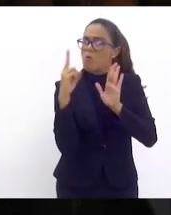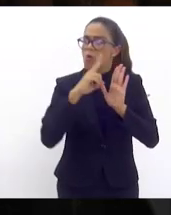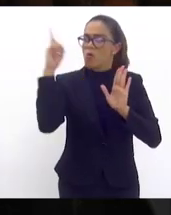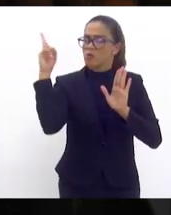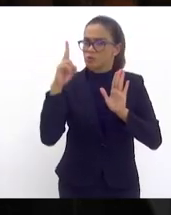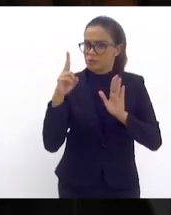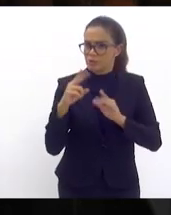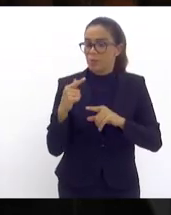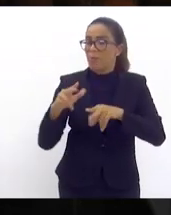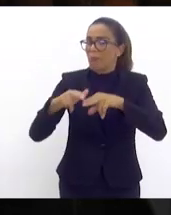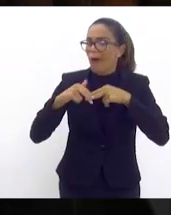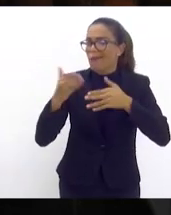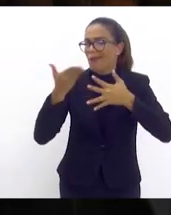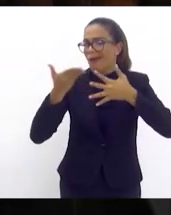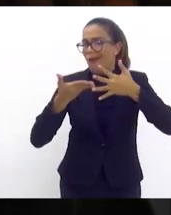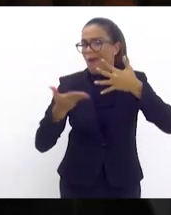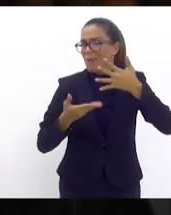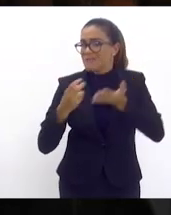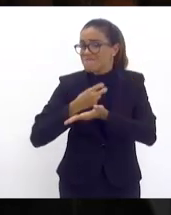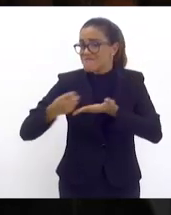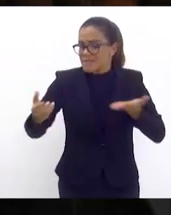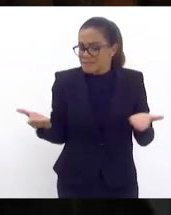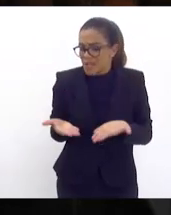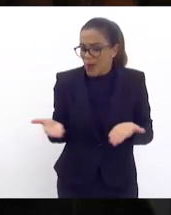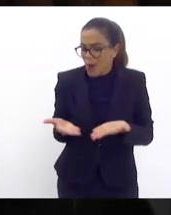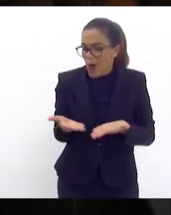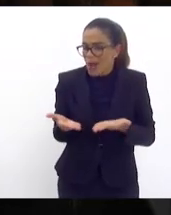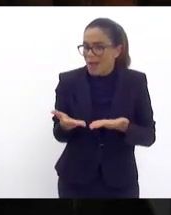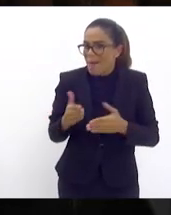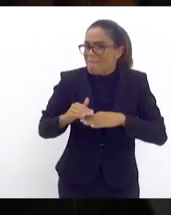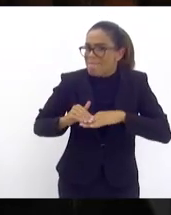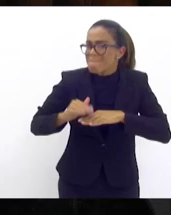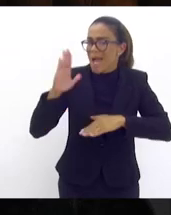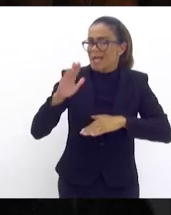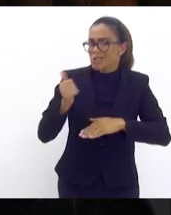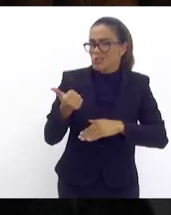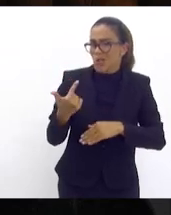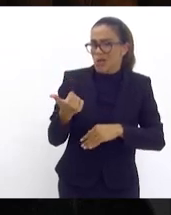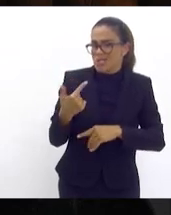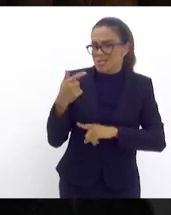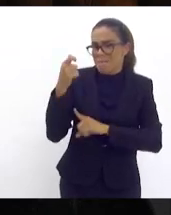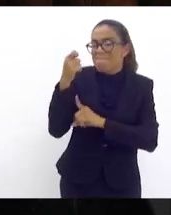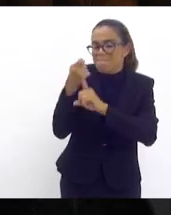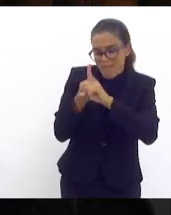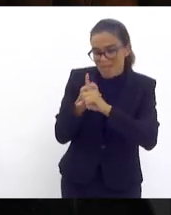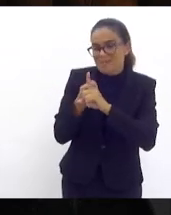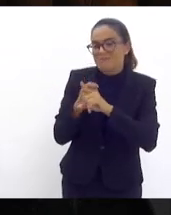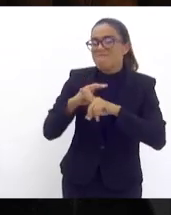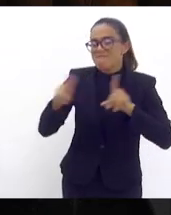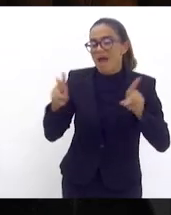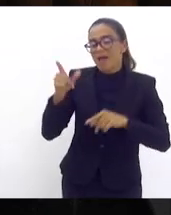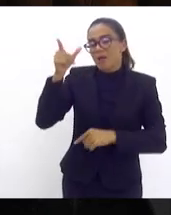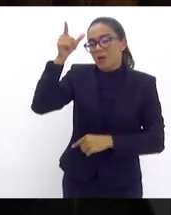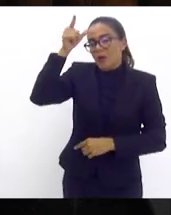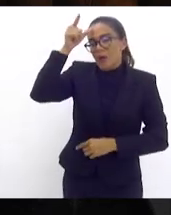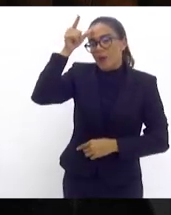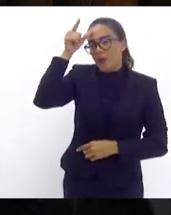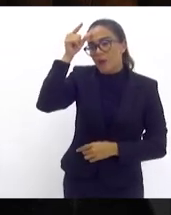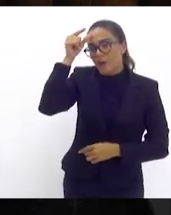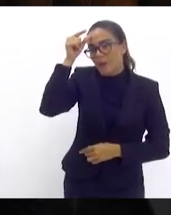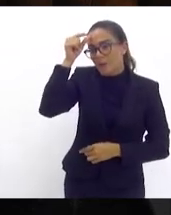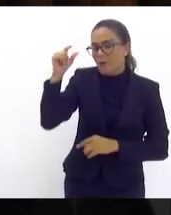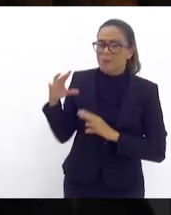agora e dando um prazo de mais de 12 meses de pagamento vai dar um alívio para as nossas empresas